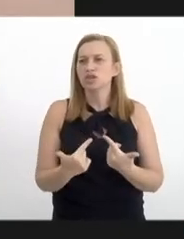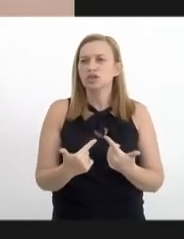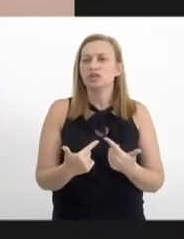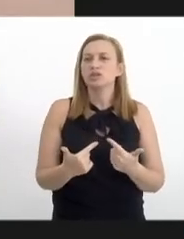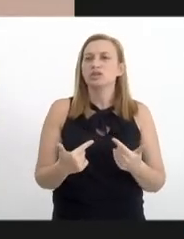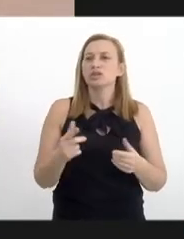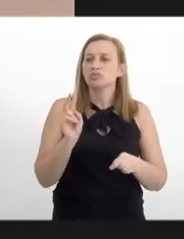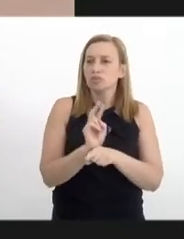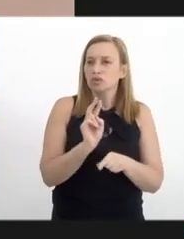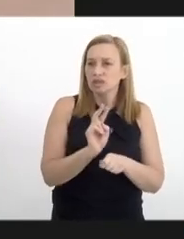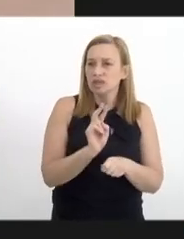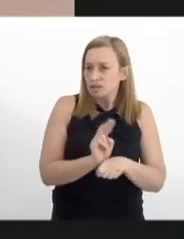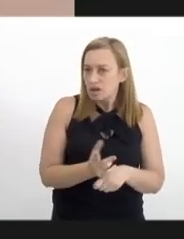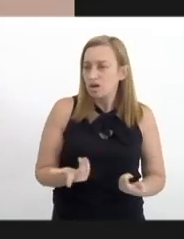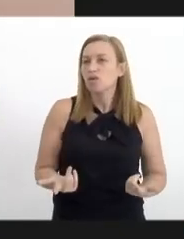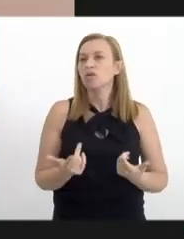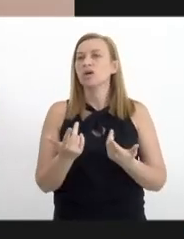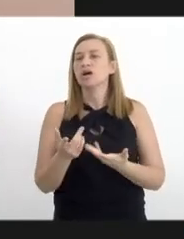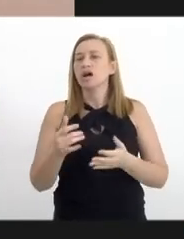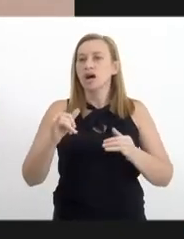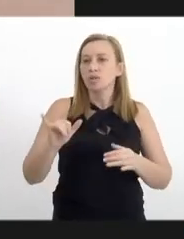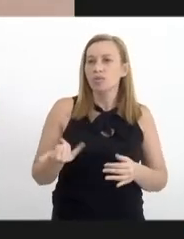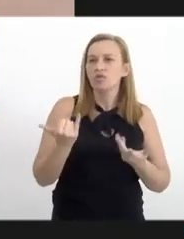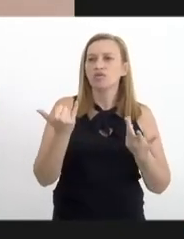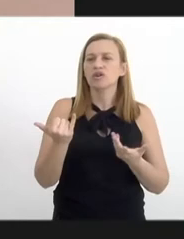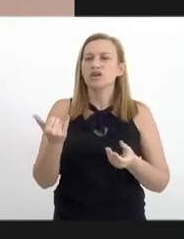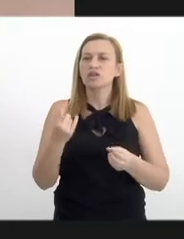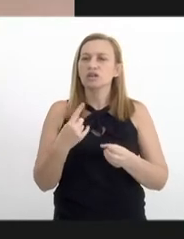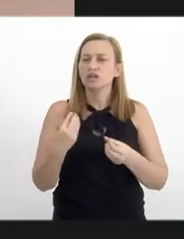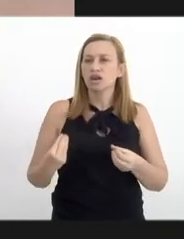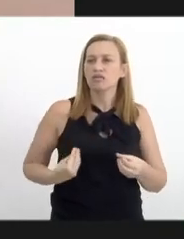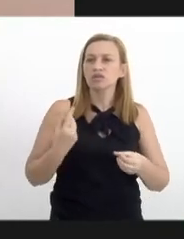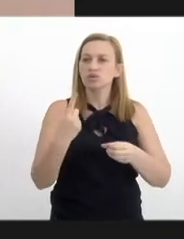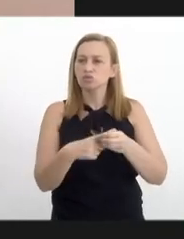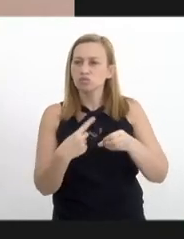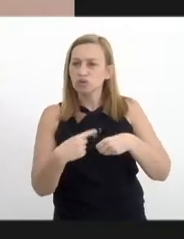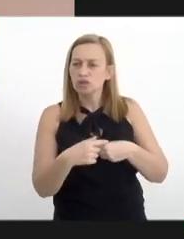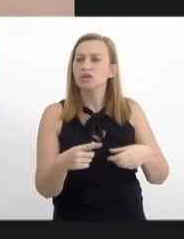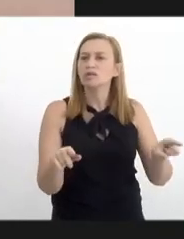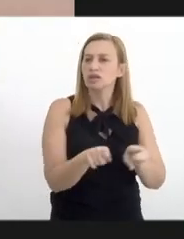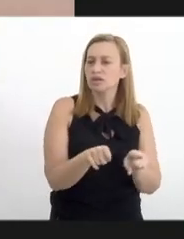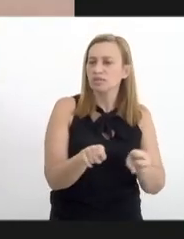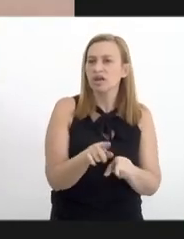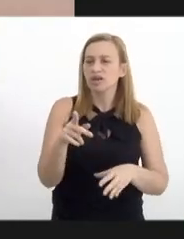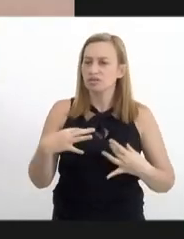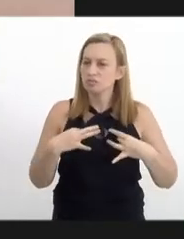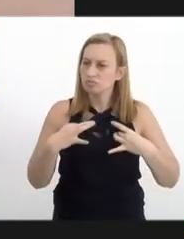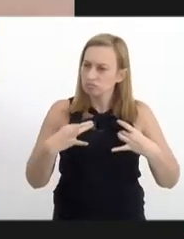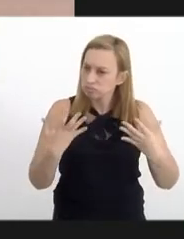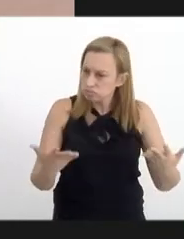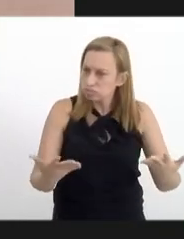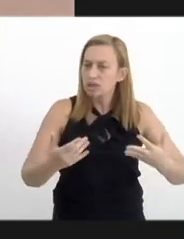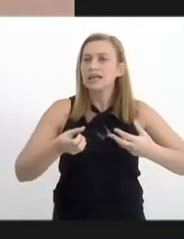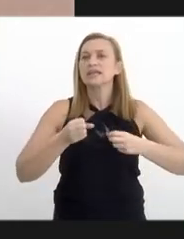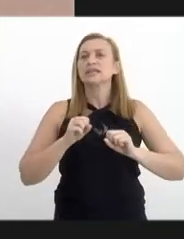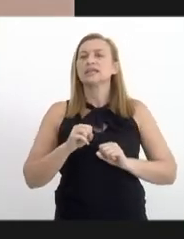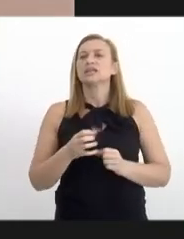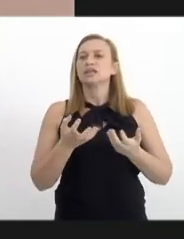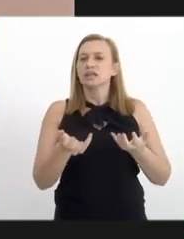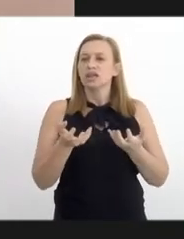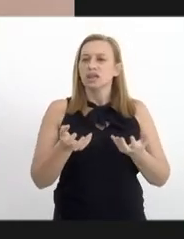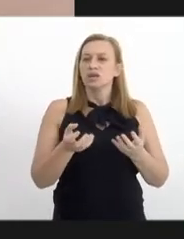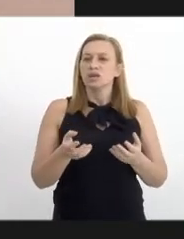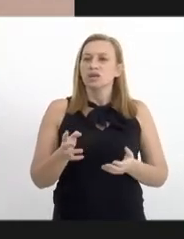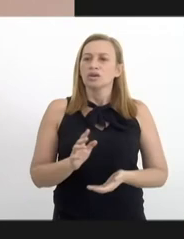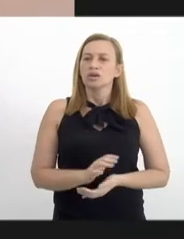prevenção, estou, aproveito aí a presença dos municípios para nos colocar também à disposição caso queiram fazer